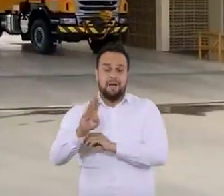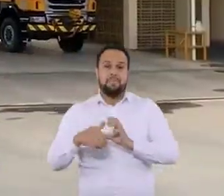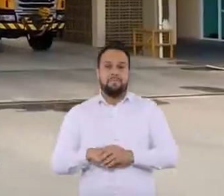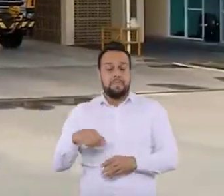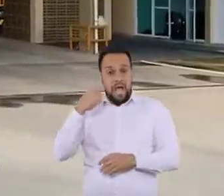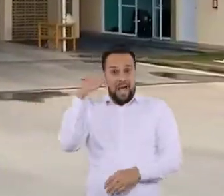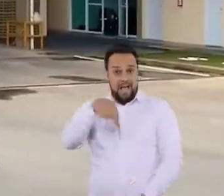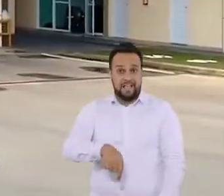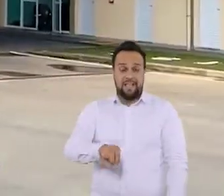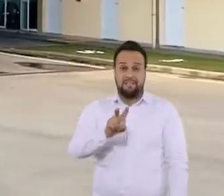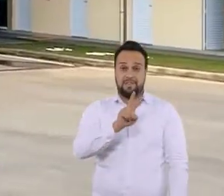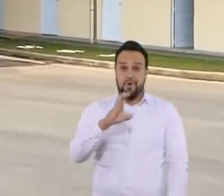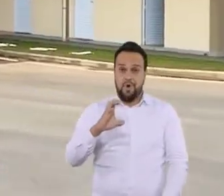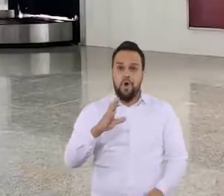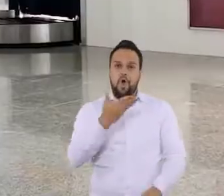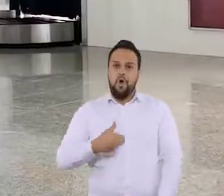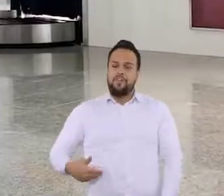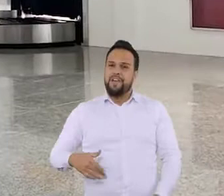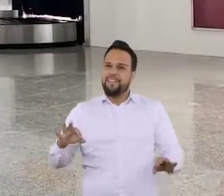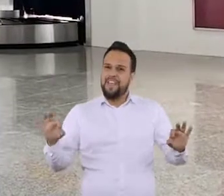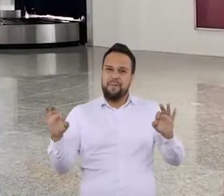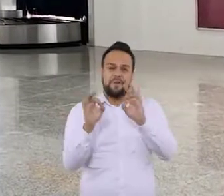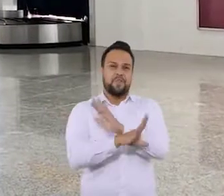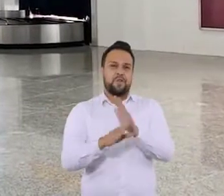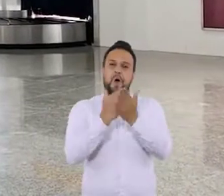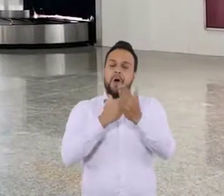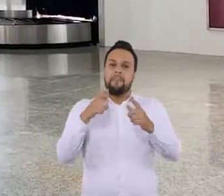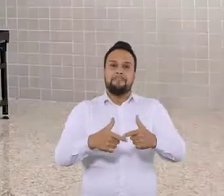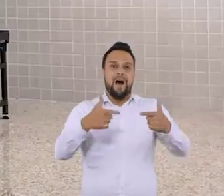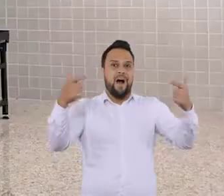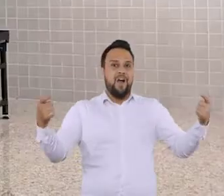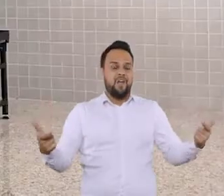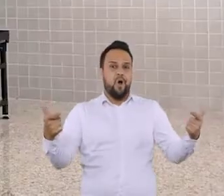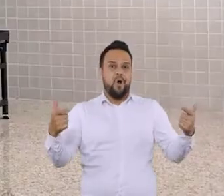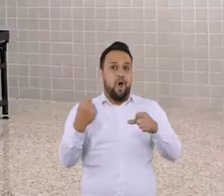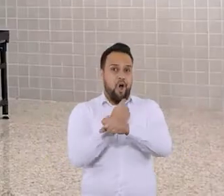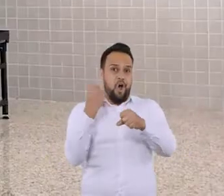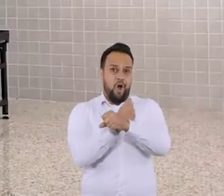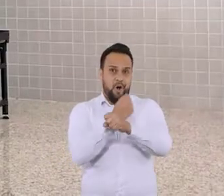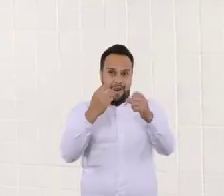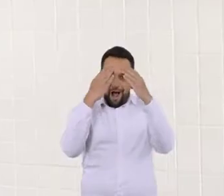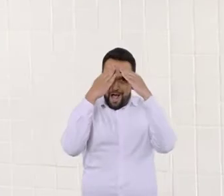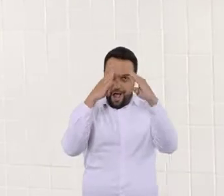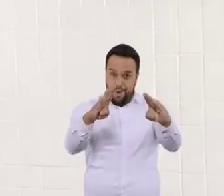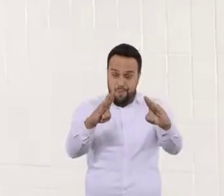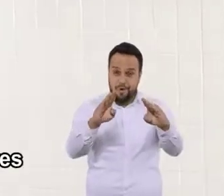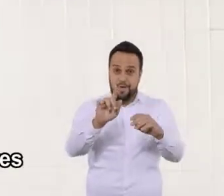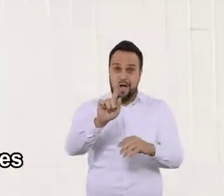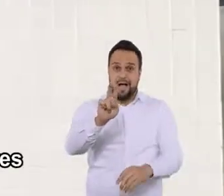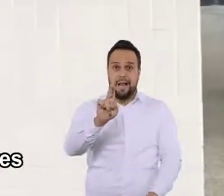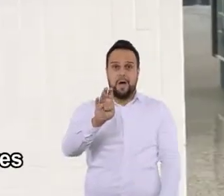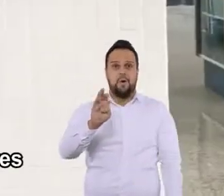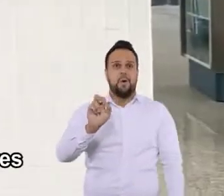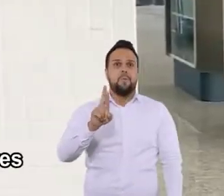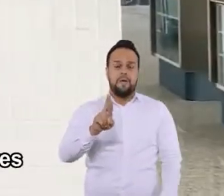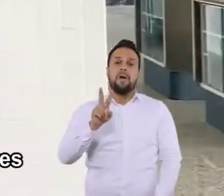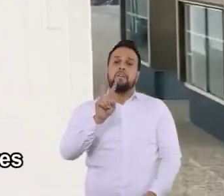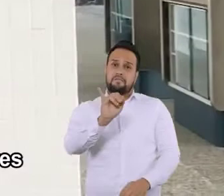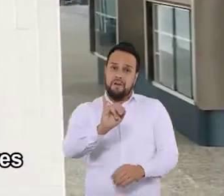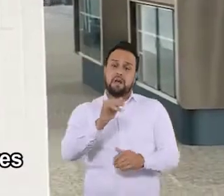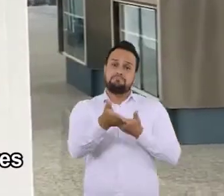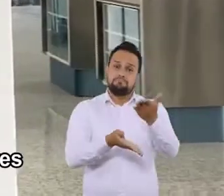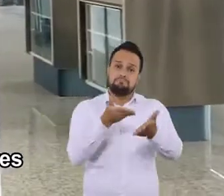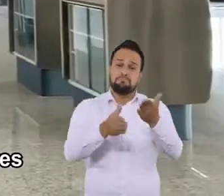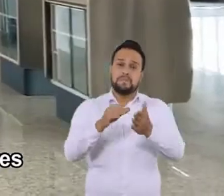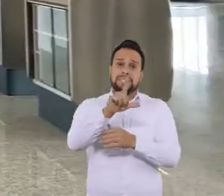ligue que foi aqui, em Vitória da Conquista, que o governo concluiu a maior obra de aviação regional do Brasil. O aeroporto Glauber